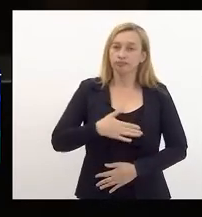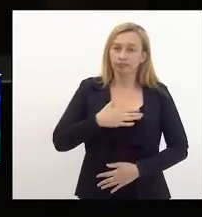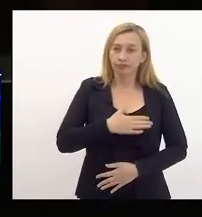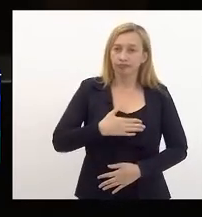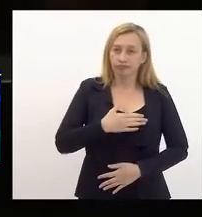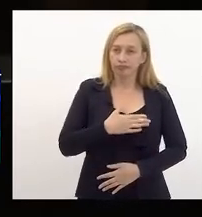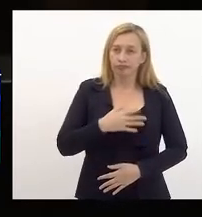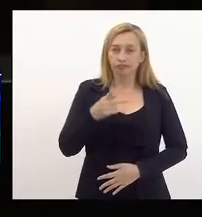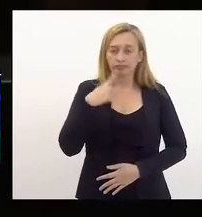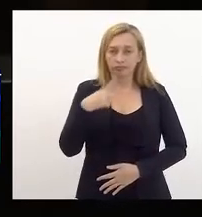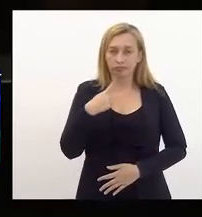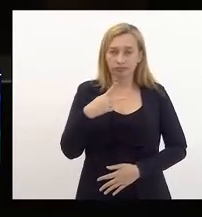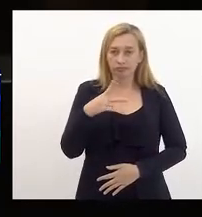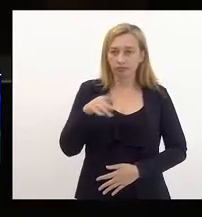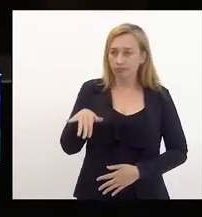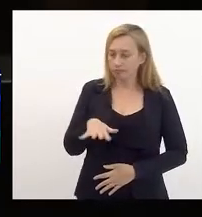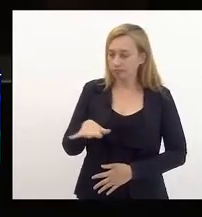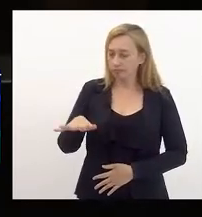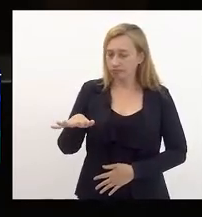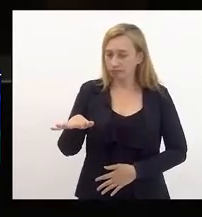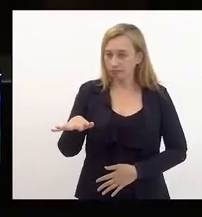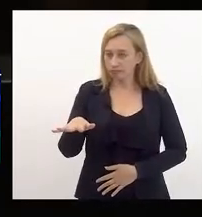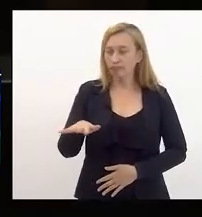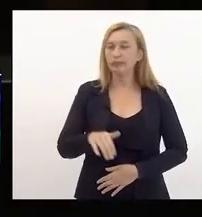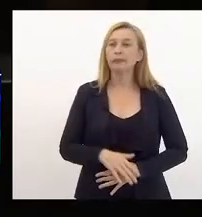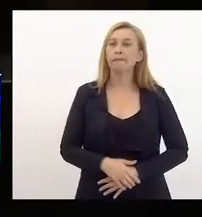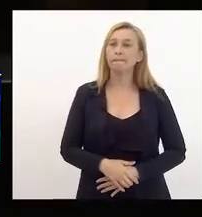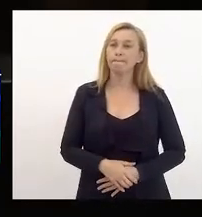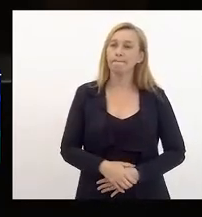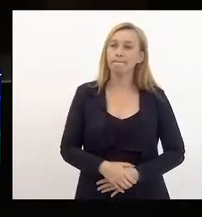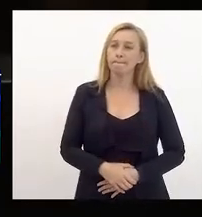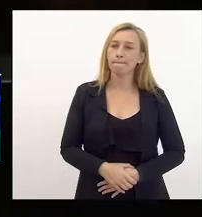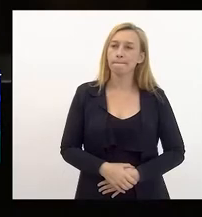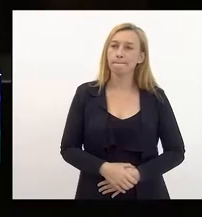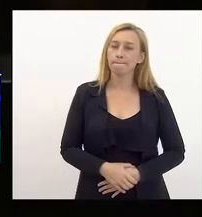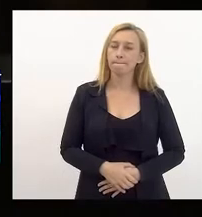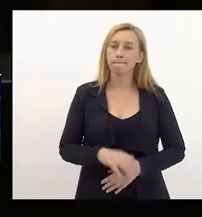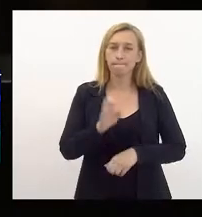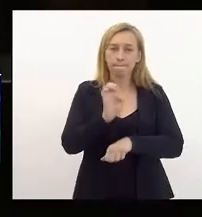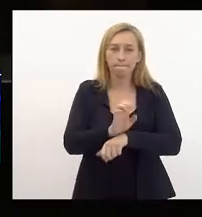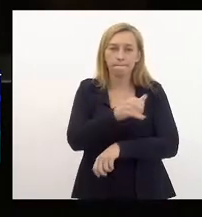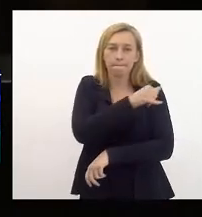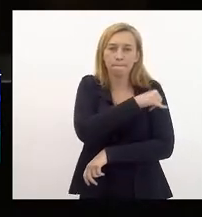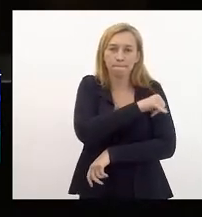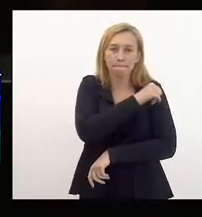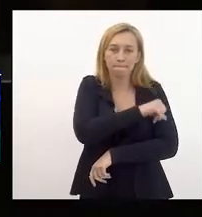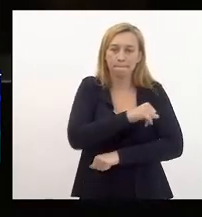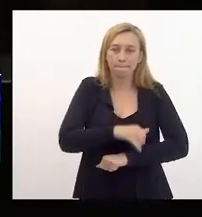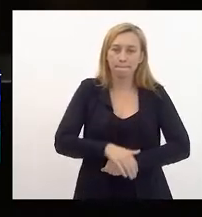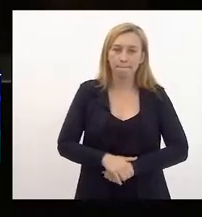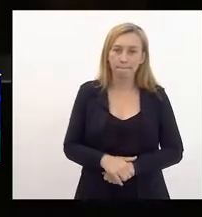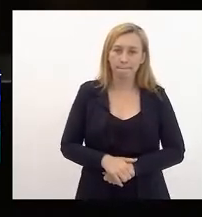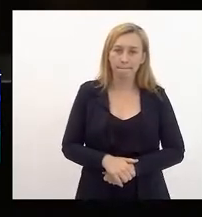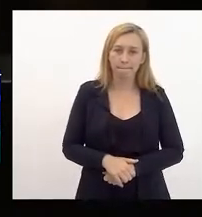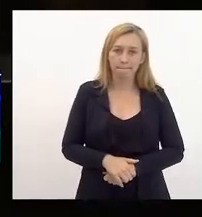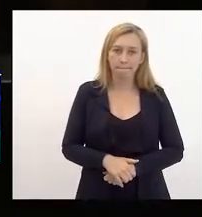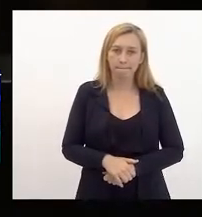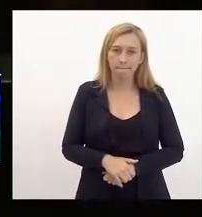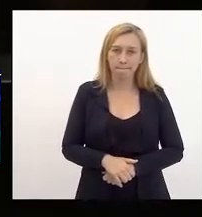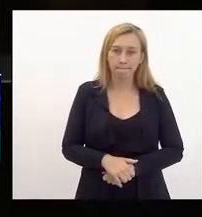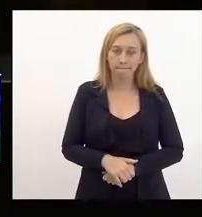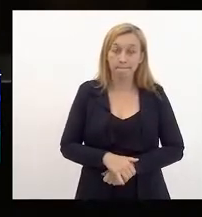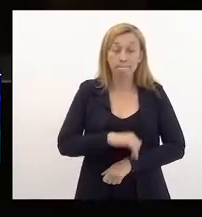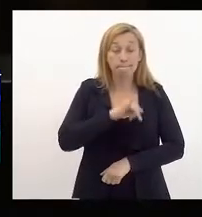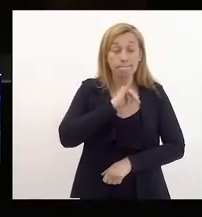inclusive, falando sobre favela, o seguinte. O Estado do Rio de Janeiro, que